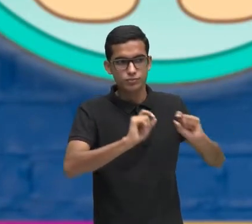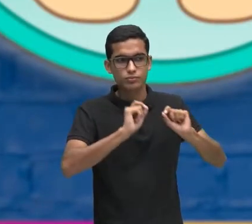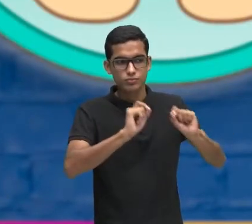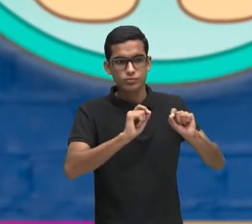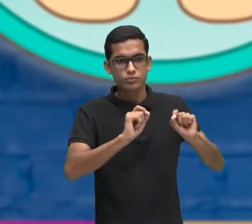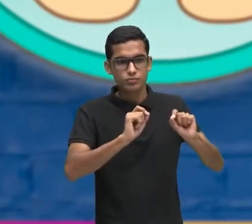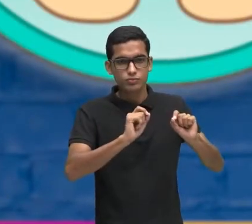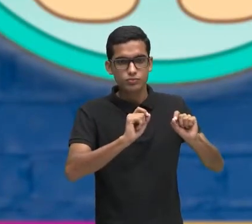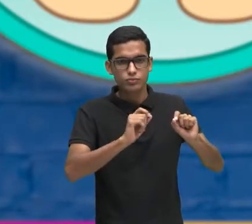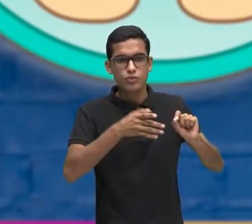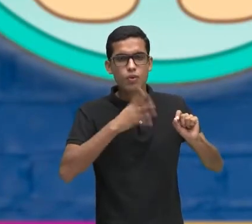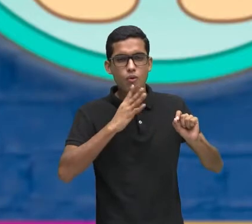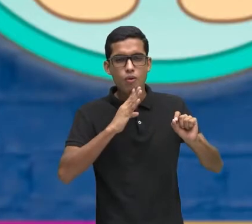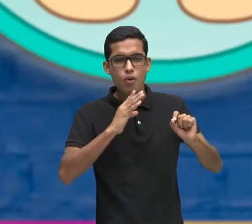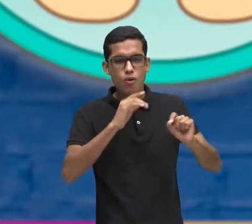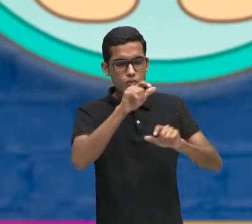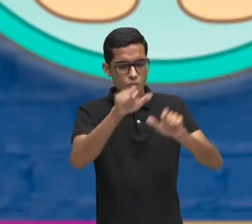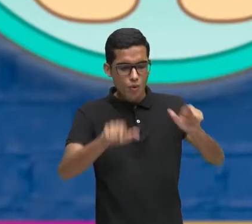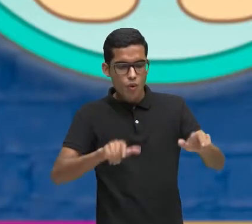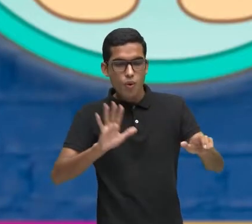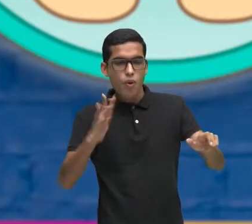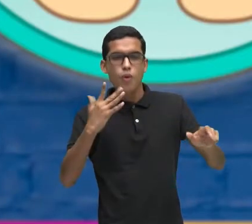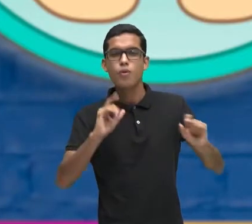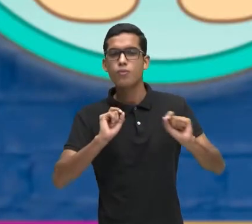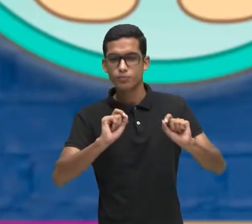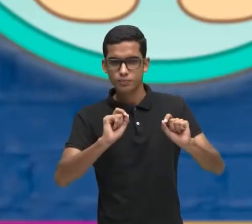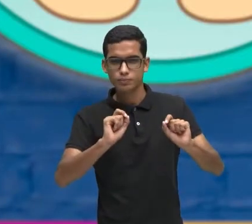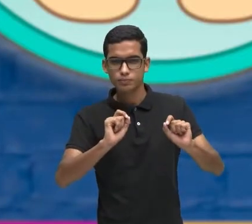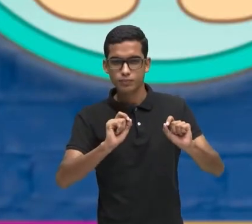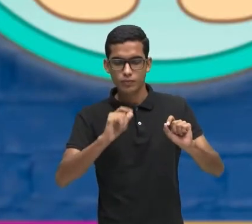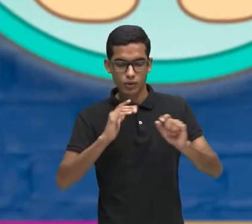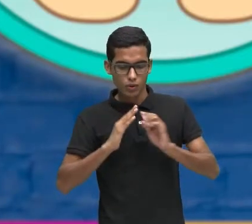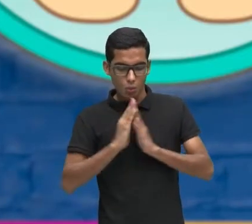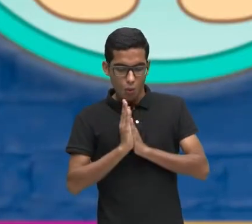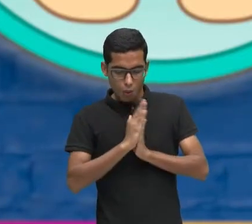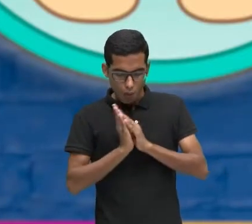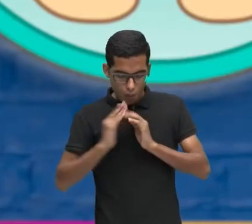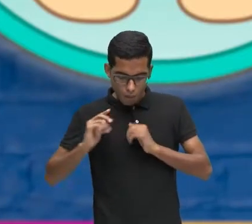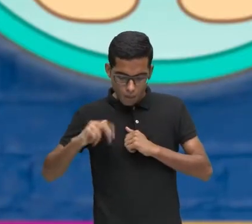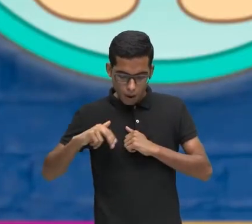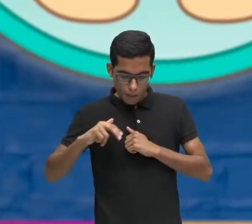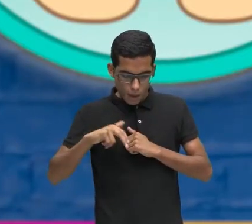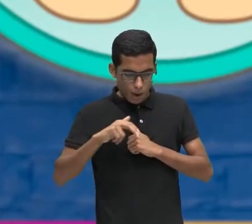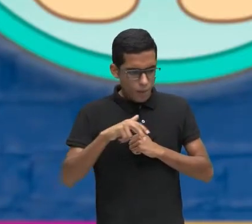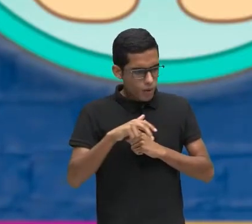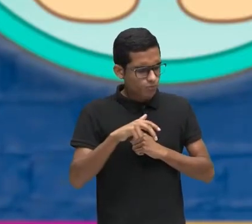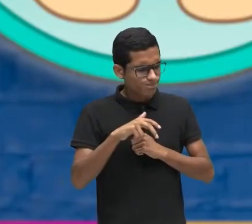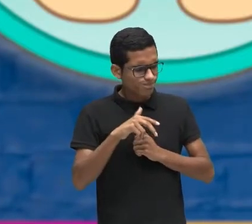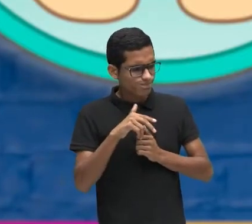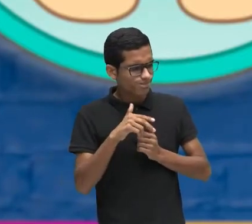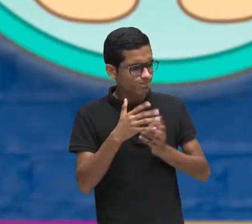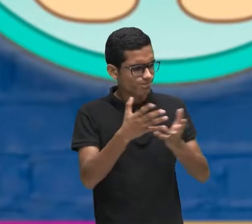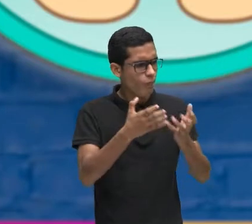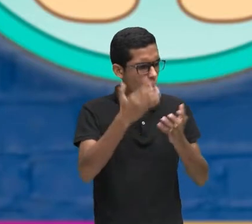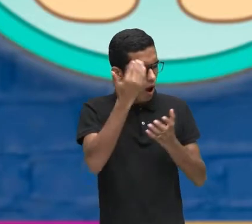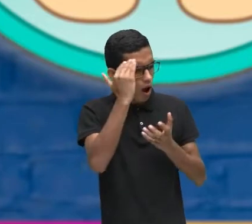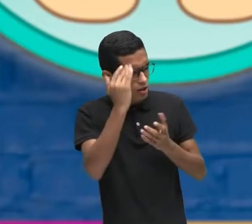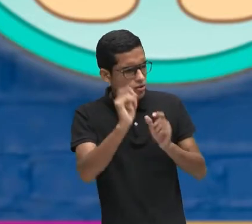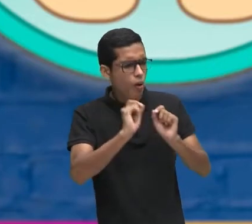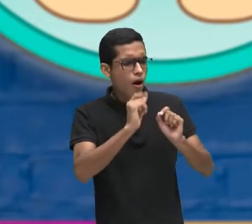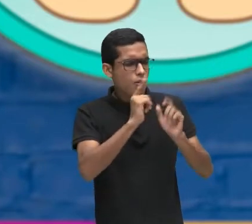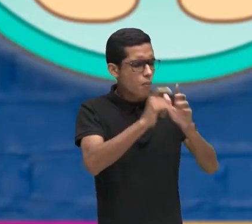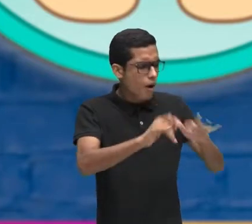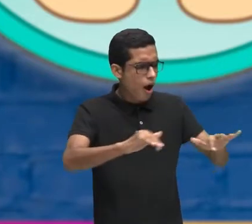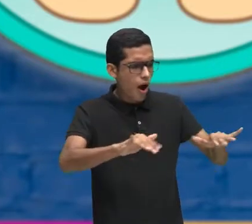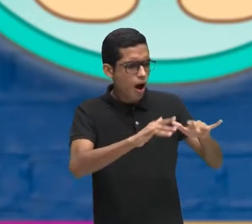personagens? A boneca, Ela foi começando a querer compreender esse mar E